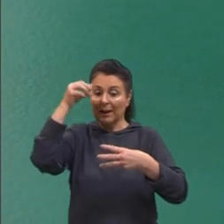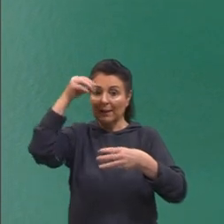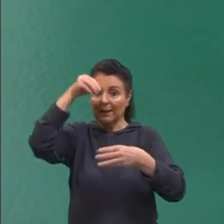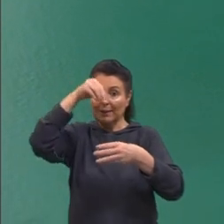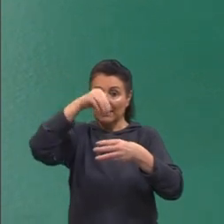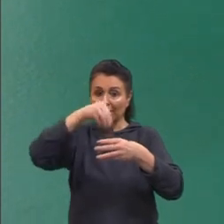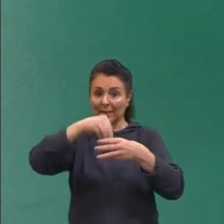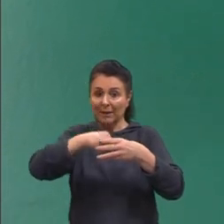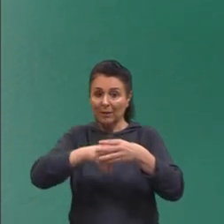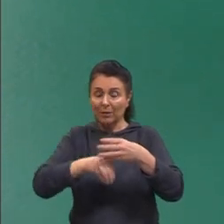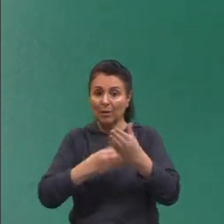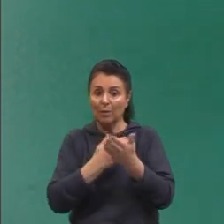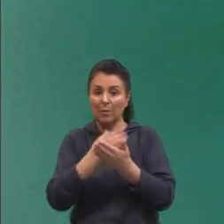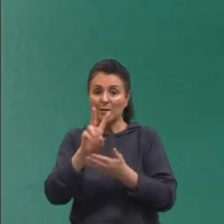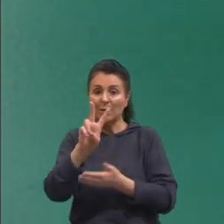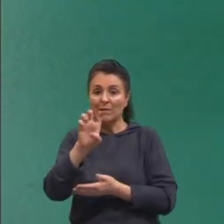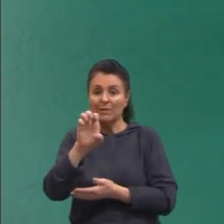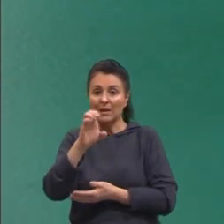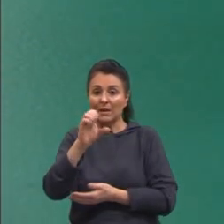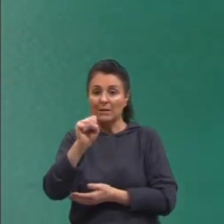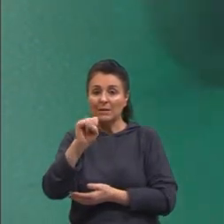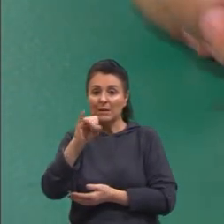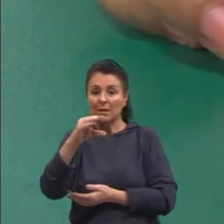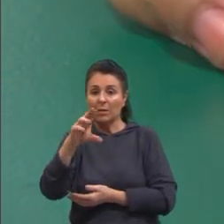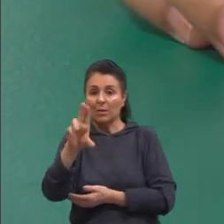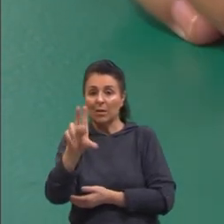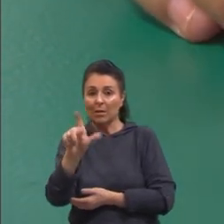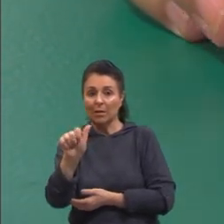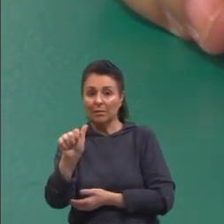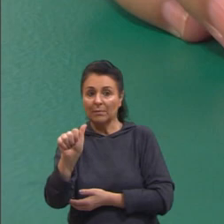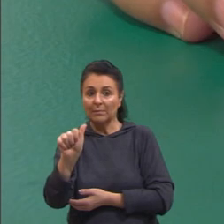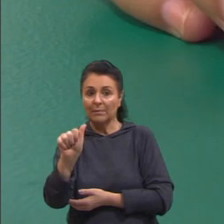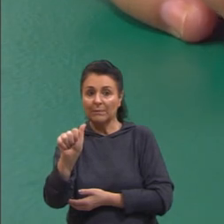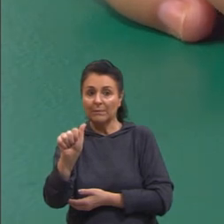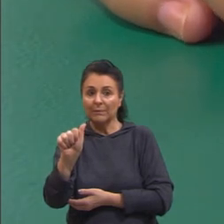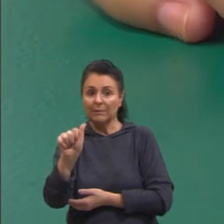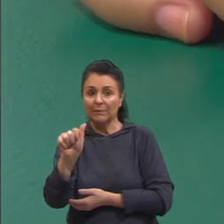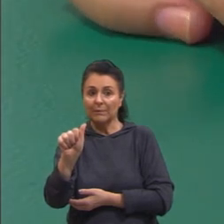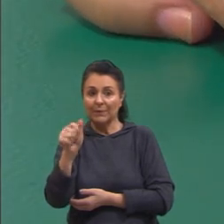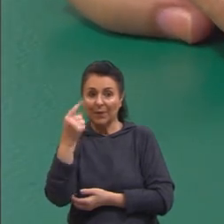vesícula. Está vendo que o slime está levando ela?